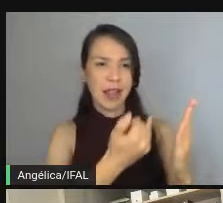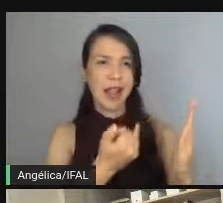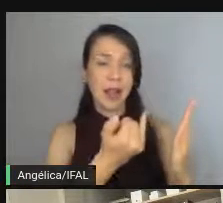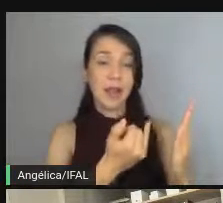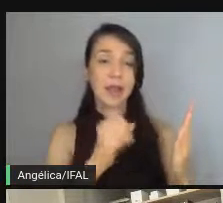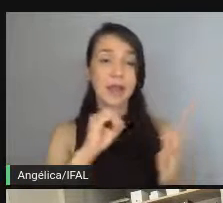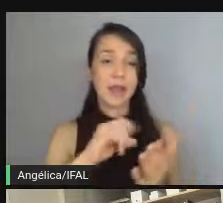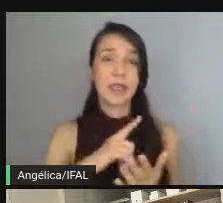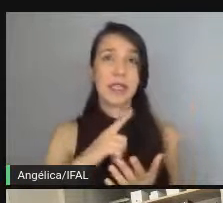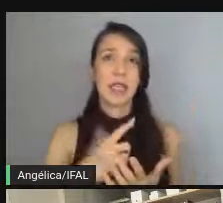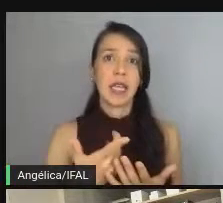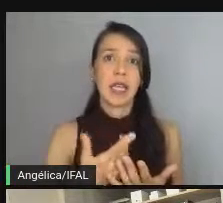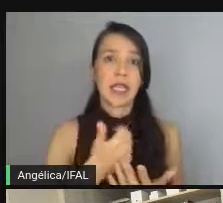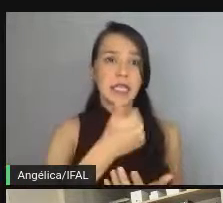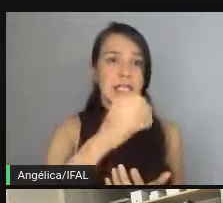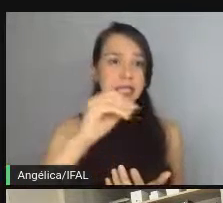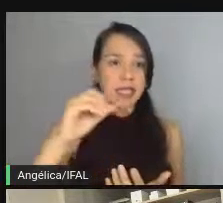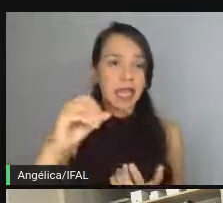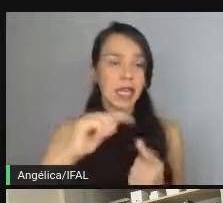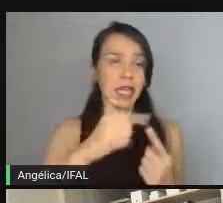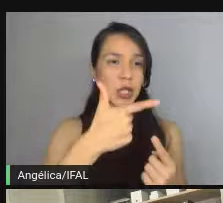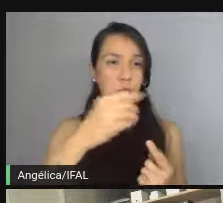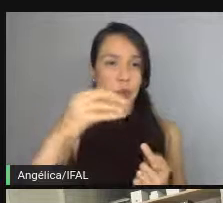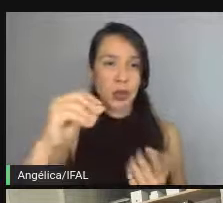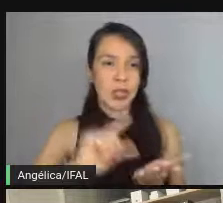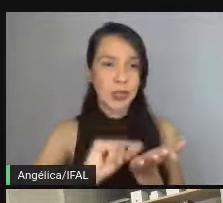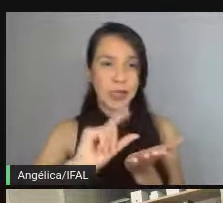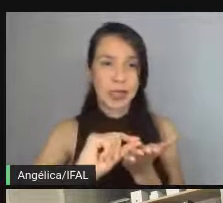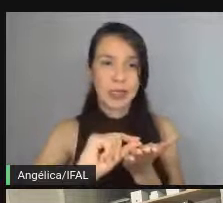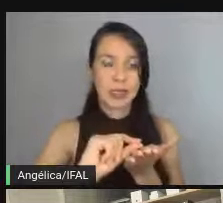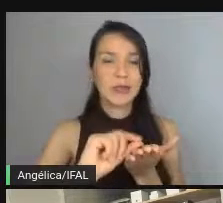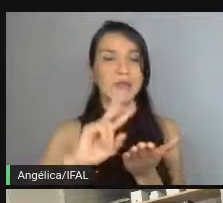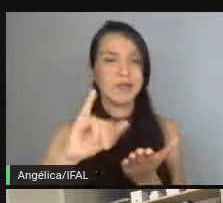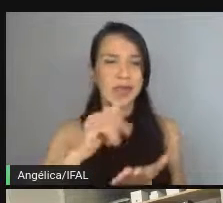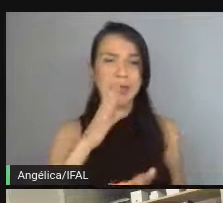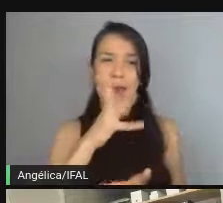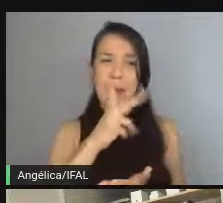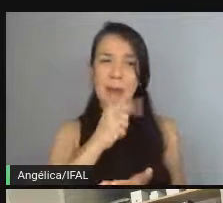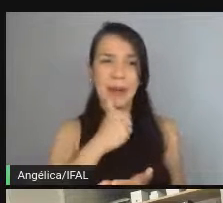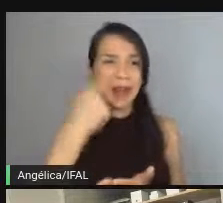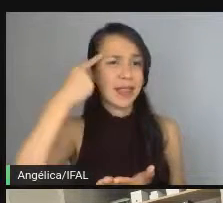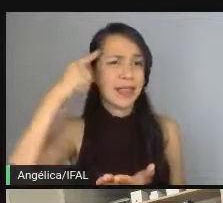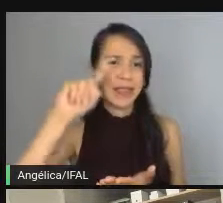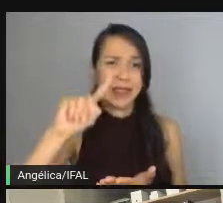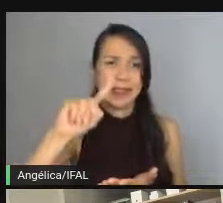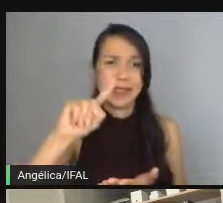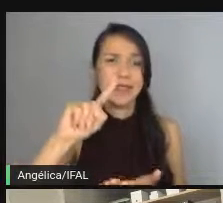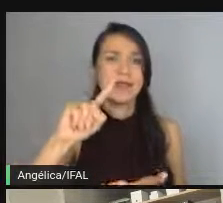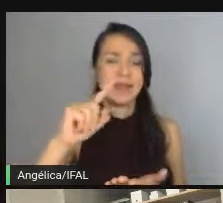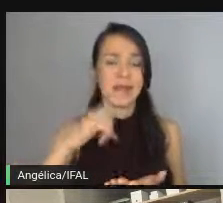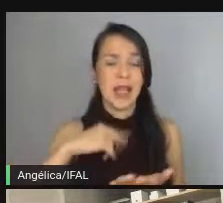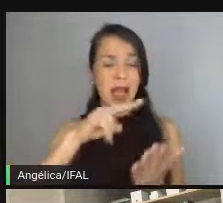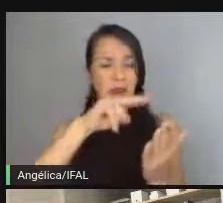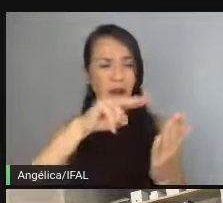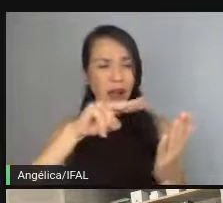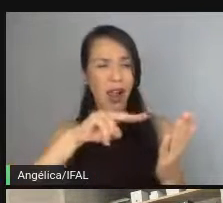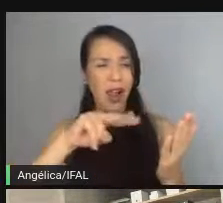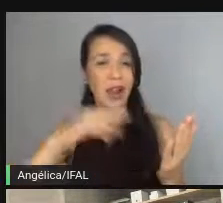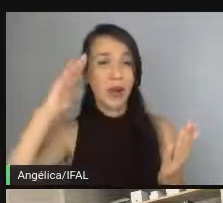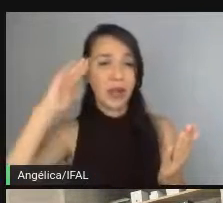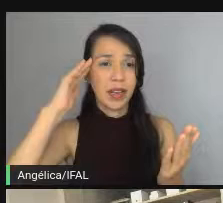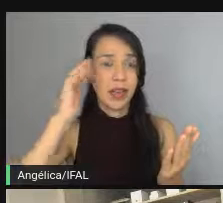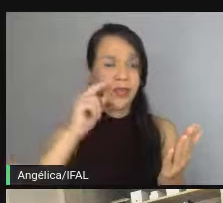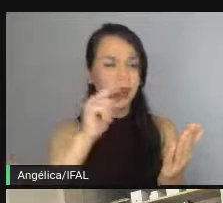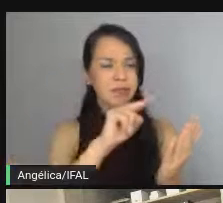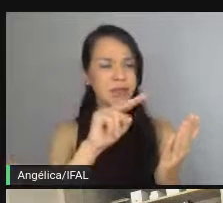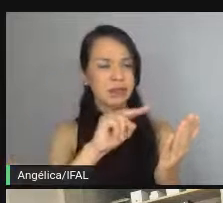Então, se você tem 100, 200 arquivos, vai demorar dias para o cara revisar decentemente ou o cara simplesmente vai passar o